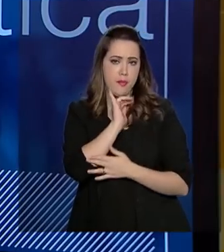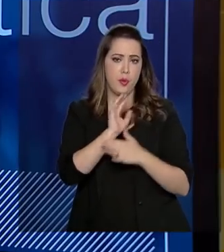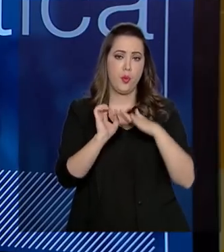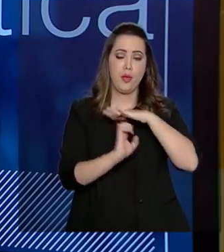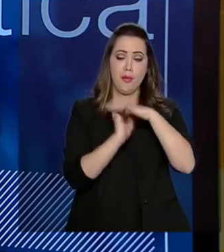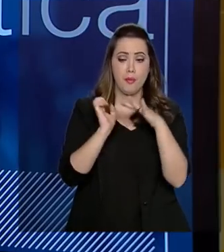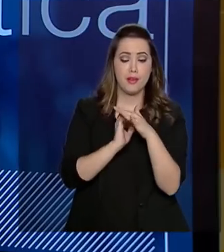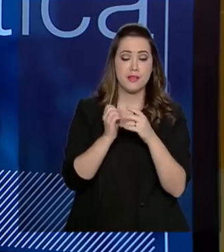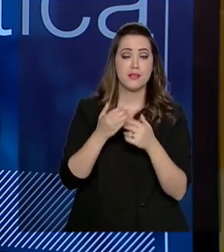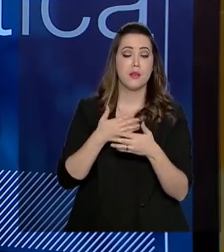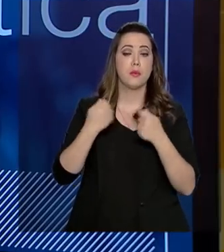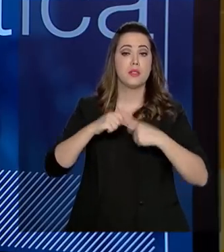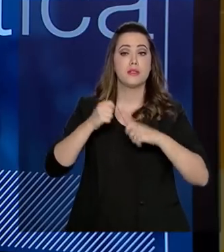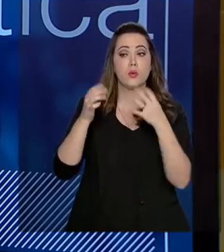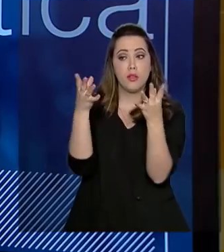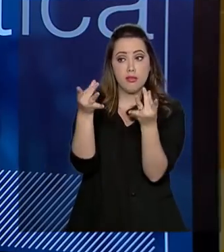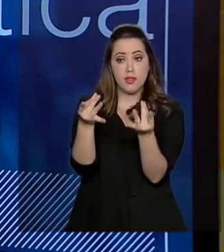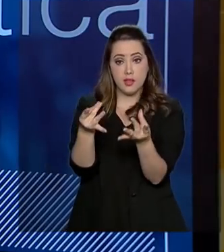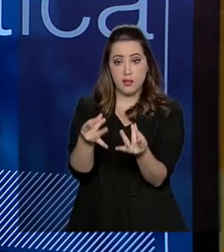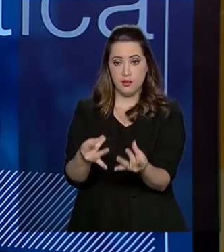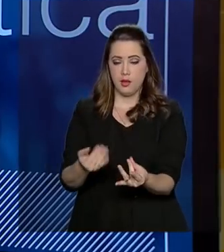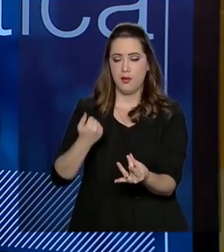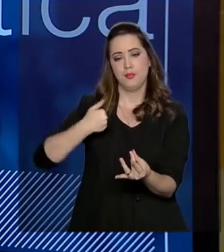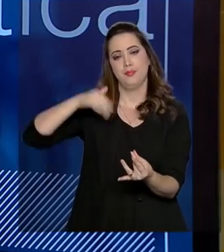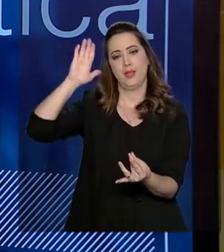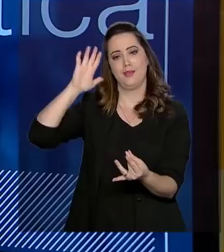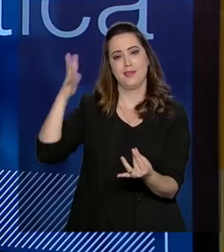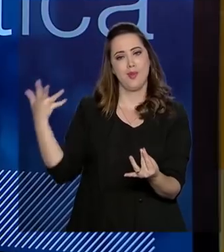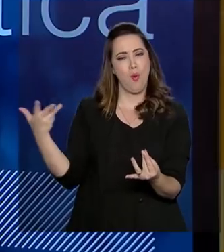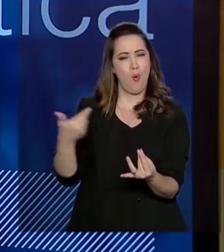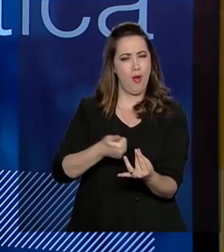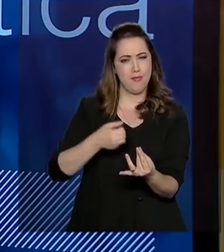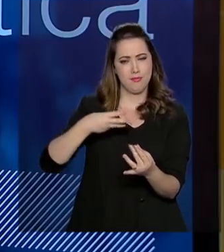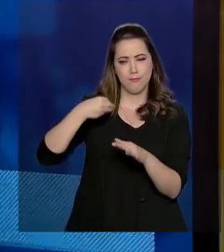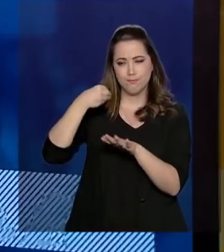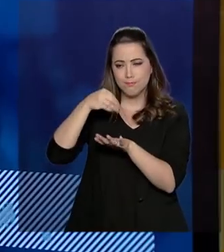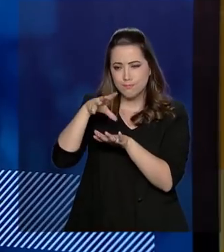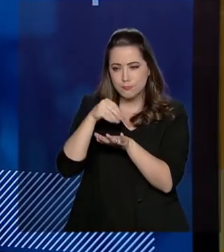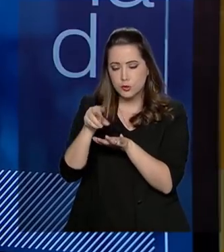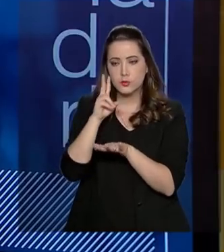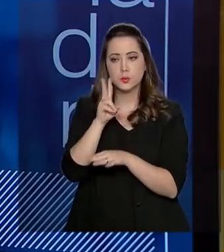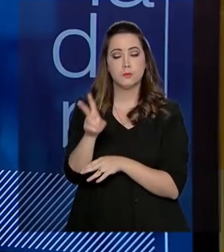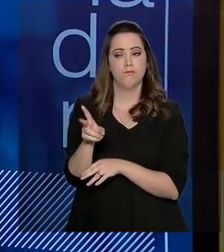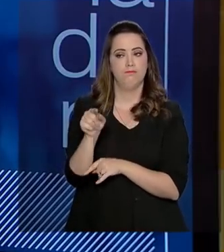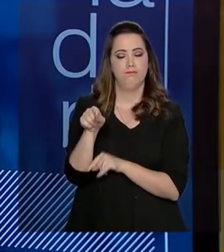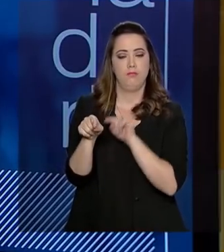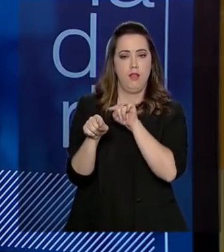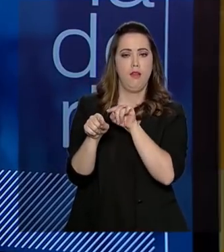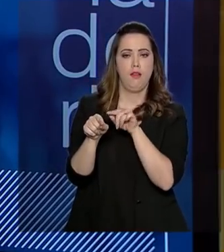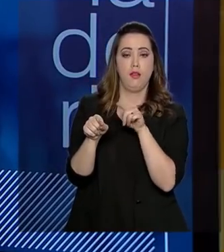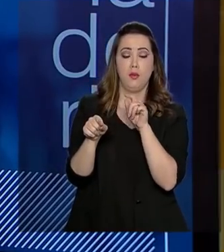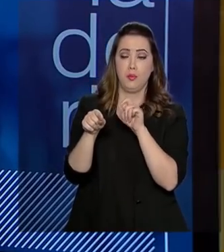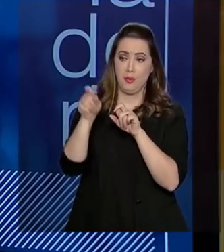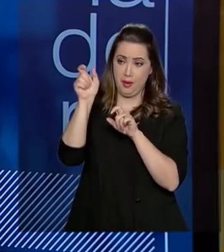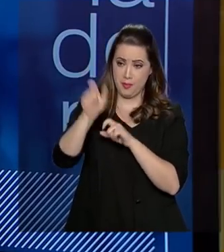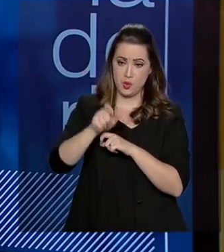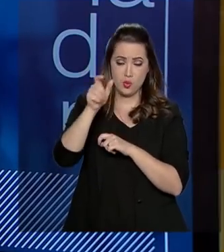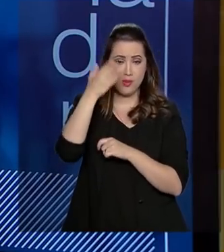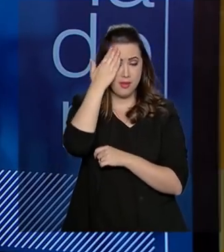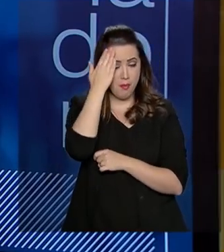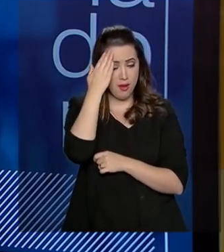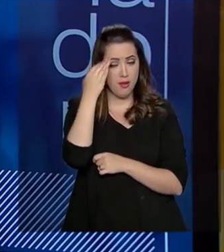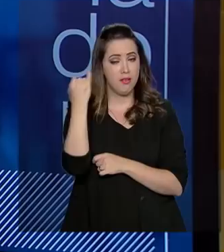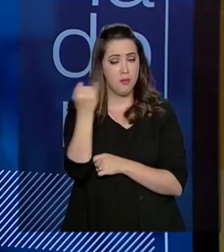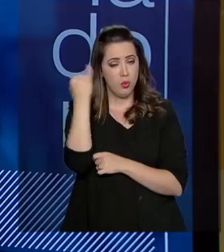melhor e é isso que nós estamos trabalhando. Então, ao cidadão, resta saber, é necessário que ele saiba qual é a